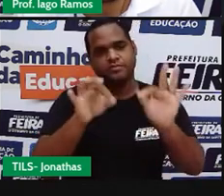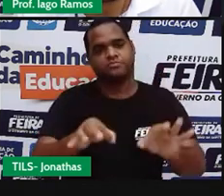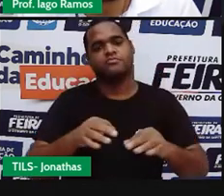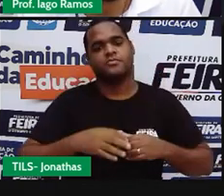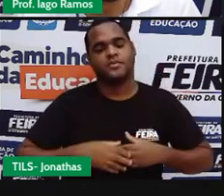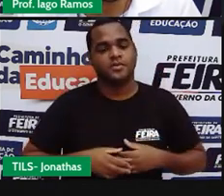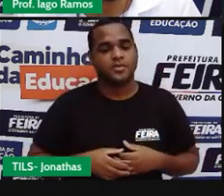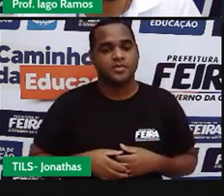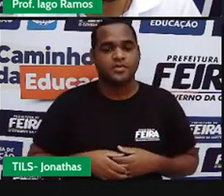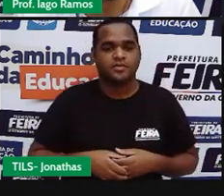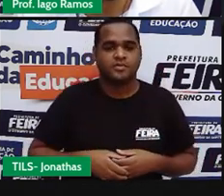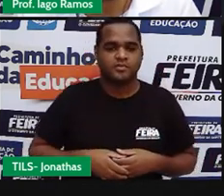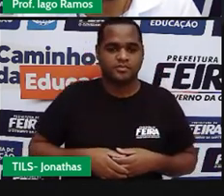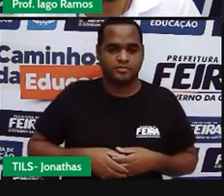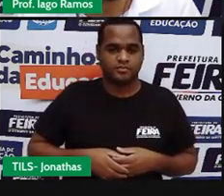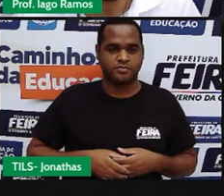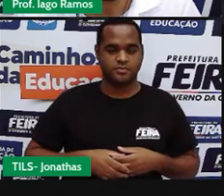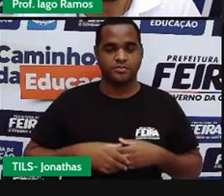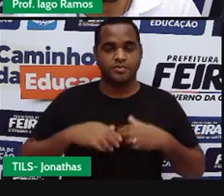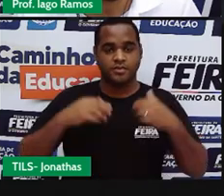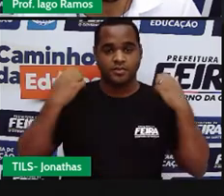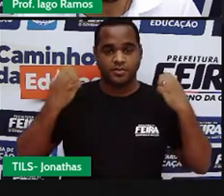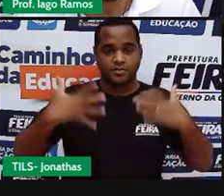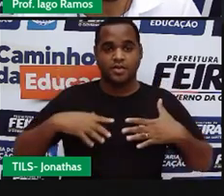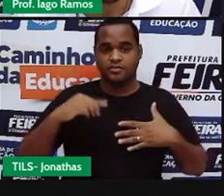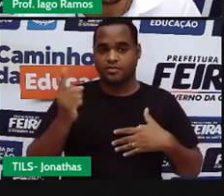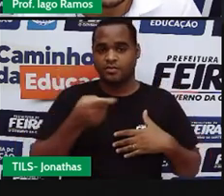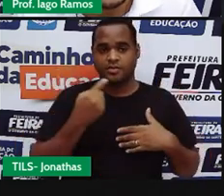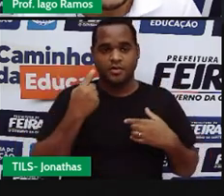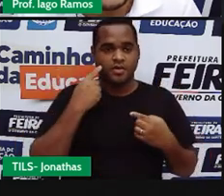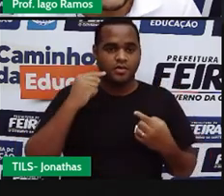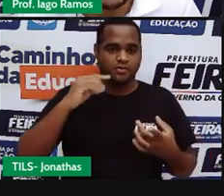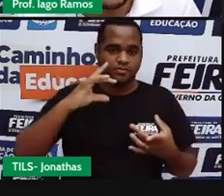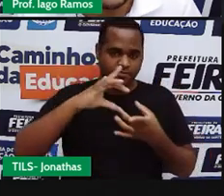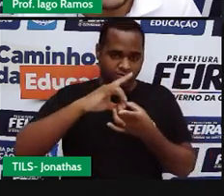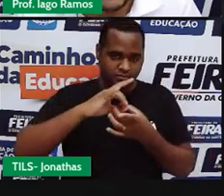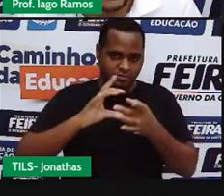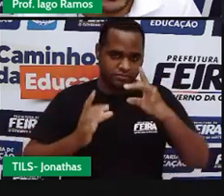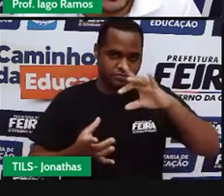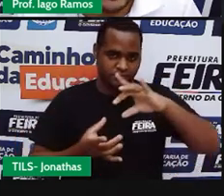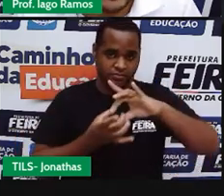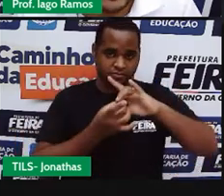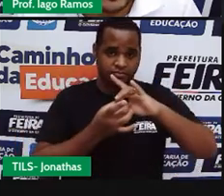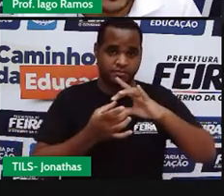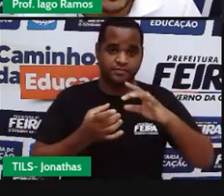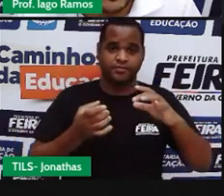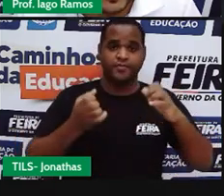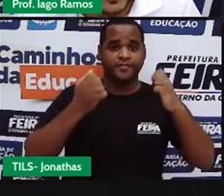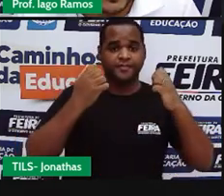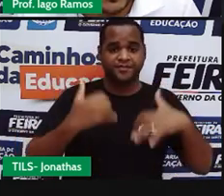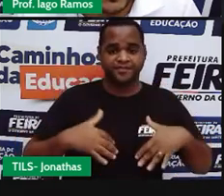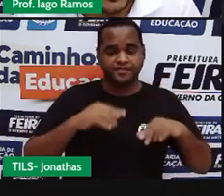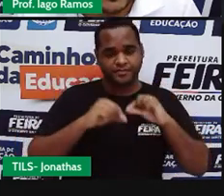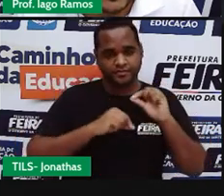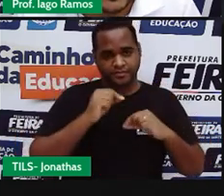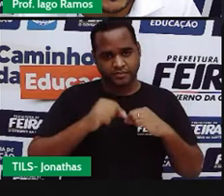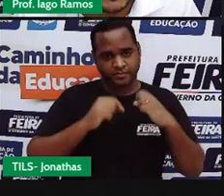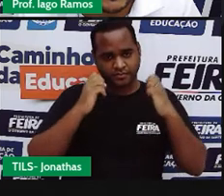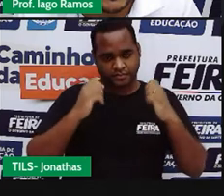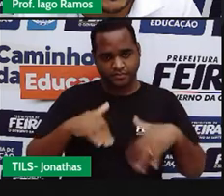Pronto. Então eu vou fazer aqui o segmento que eu quero. Segmento. E esse segmento vai ser a corda. Até aqui.